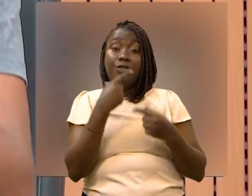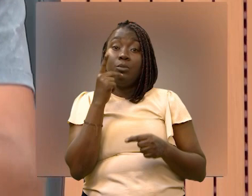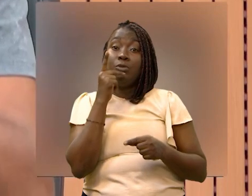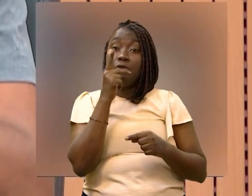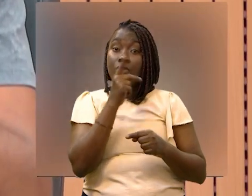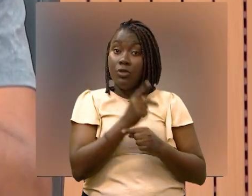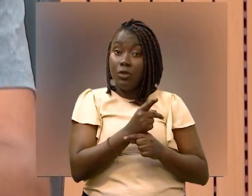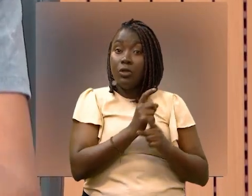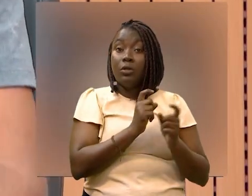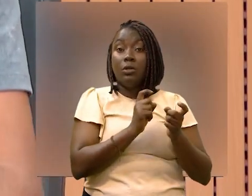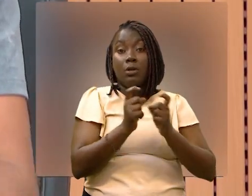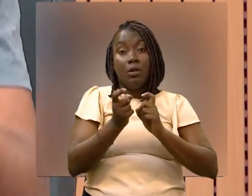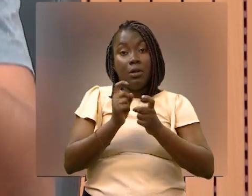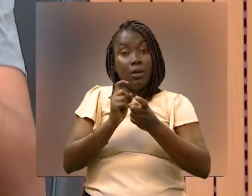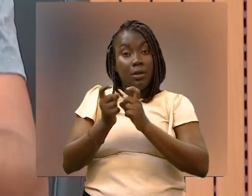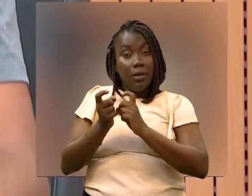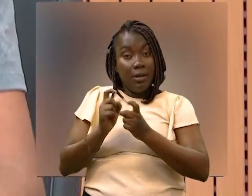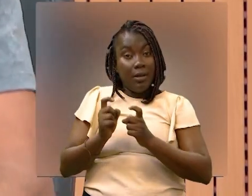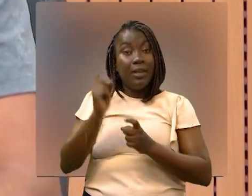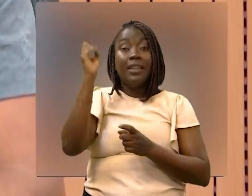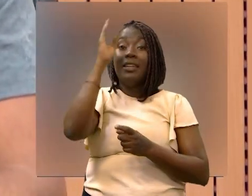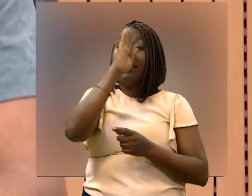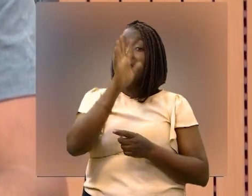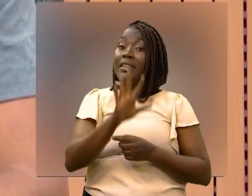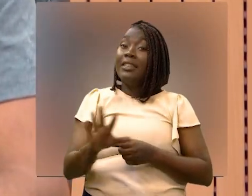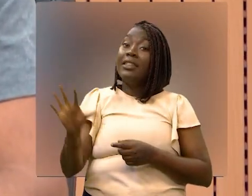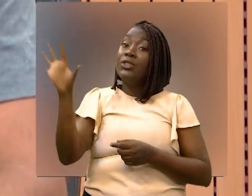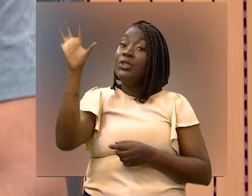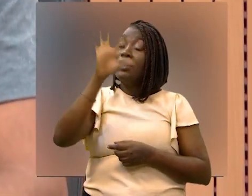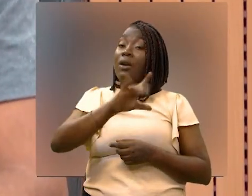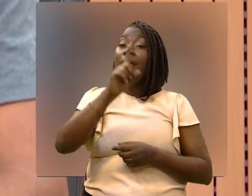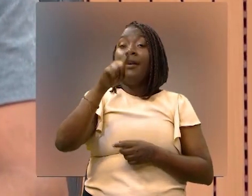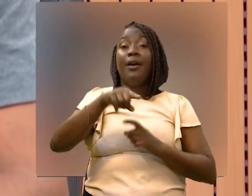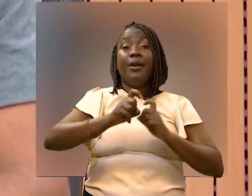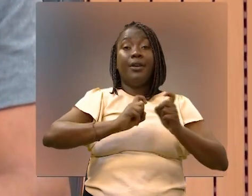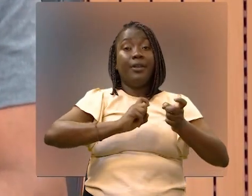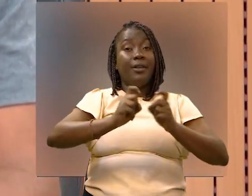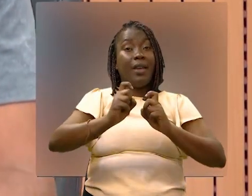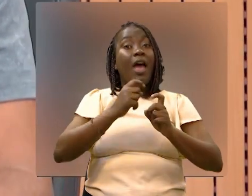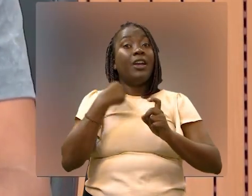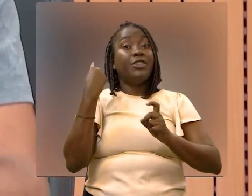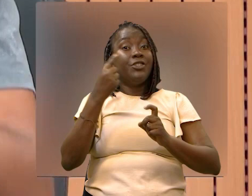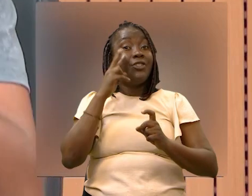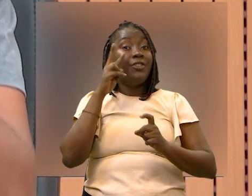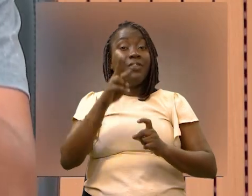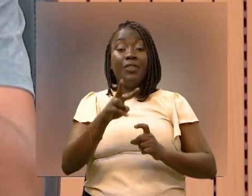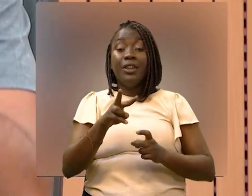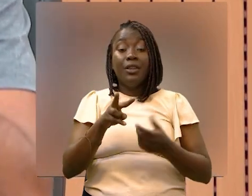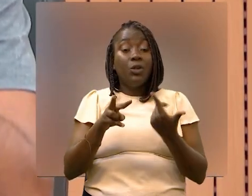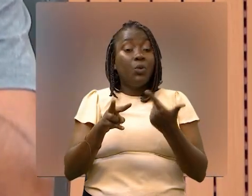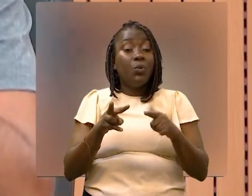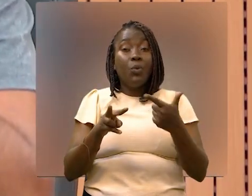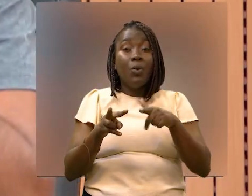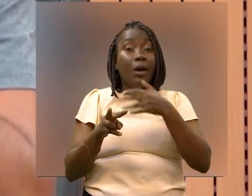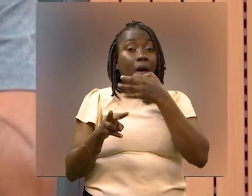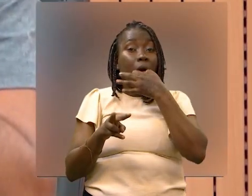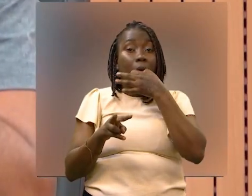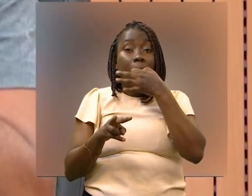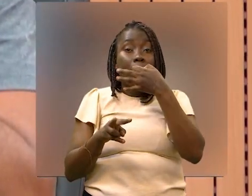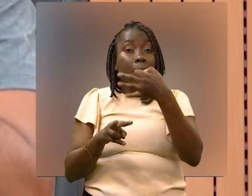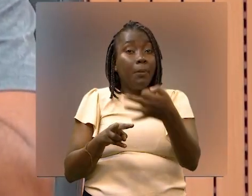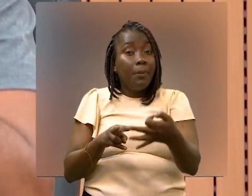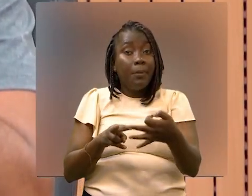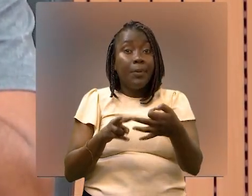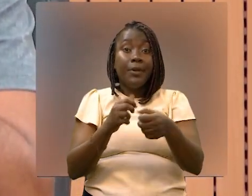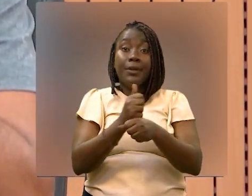vem buscando, como o Fajin falou, a gente fazendo essa discussão a nível nacional, é o diálogo. A gente vê aí que não há